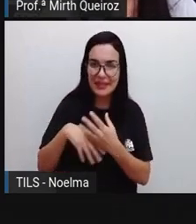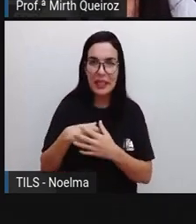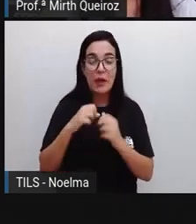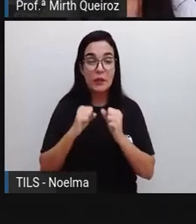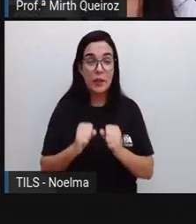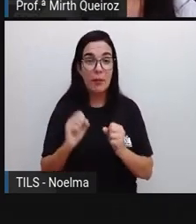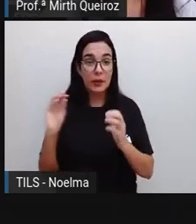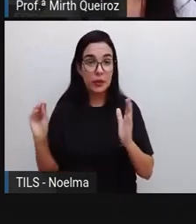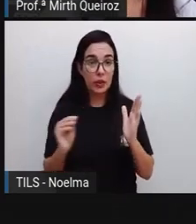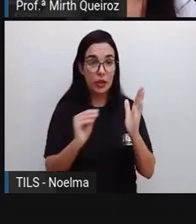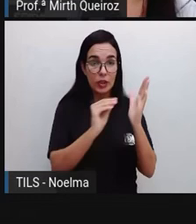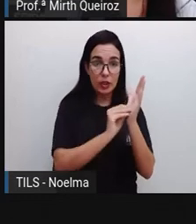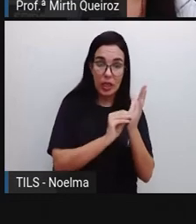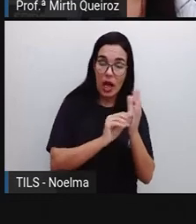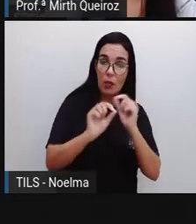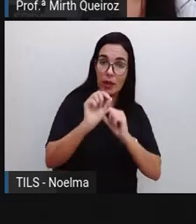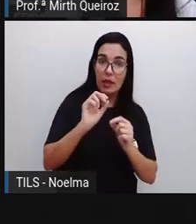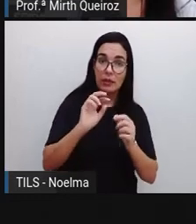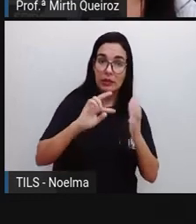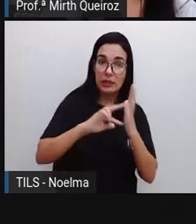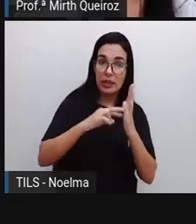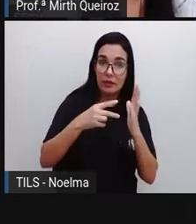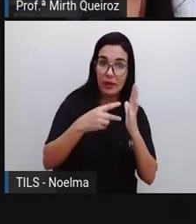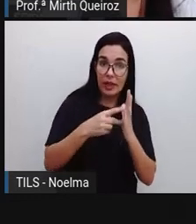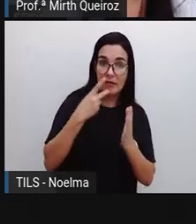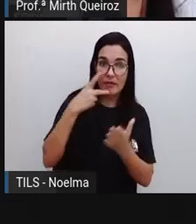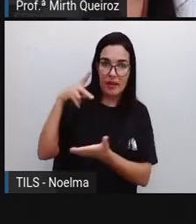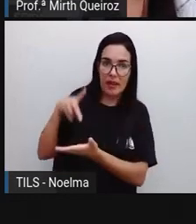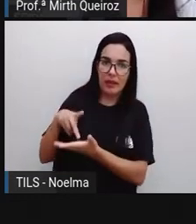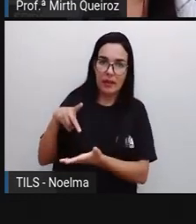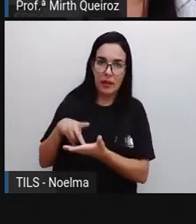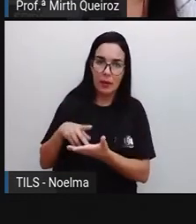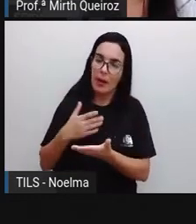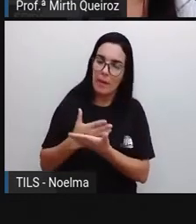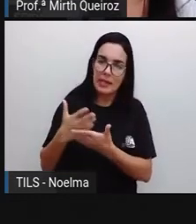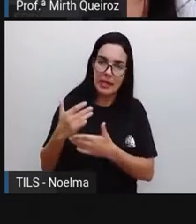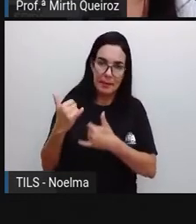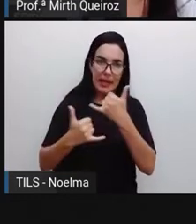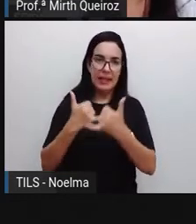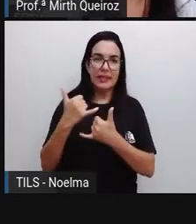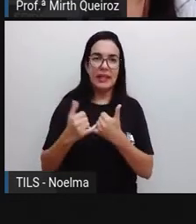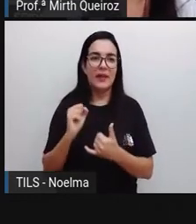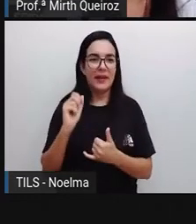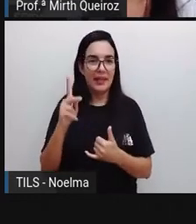lado o significado real para poder começar uma brincadeira, certo?